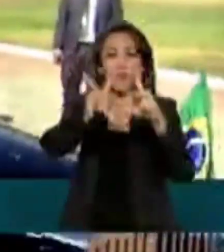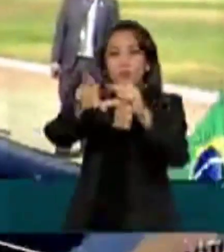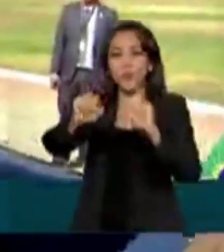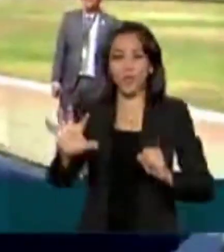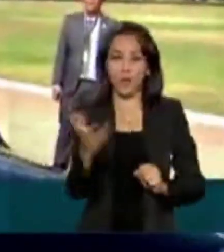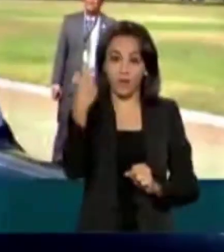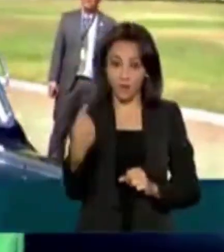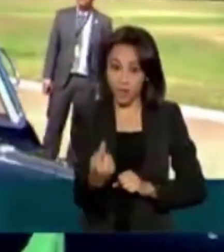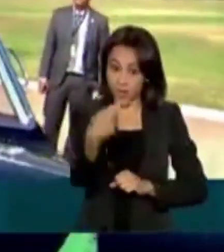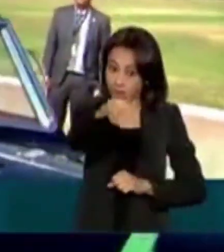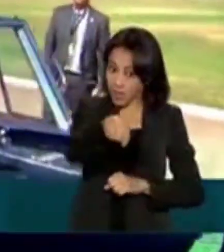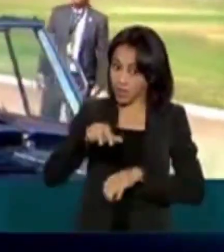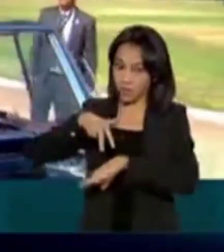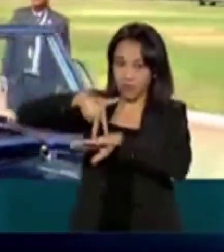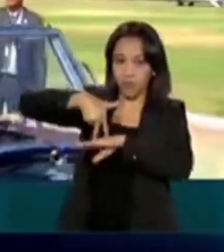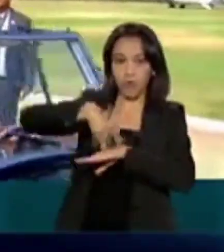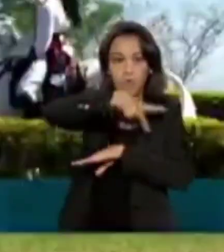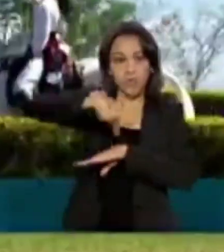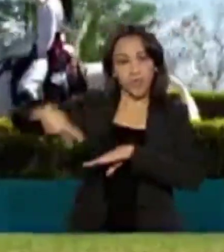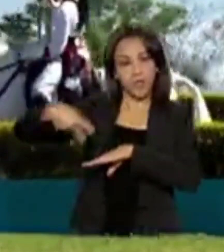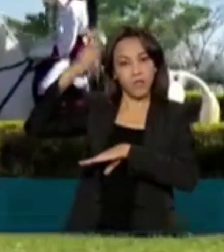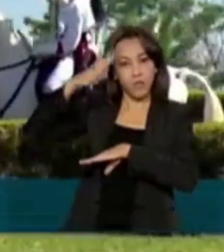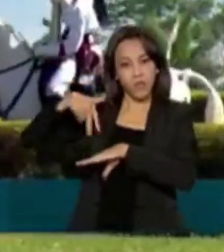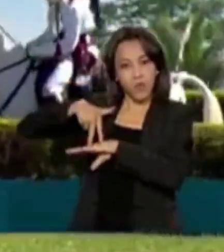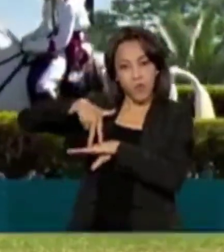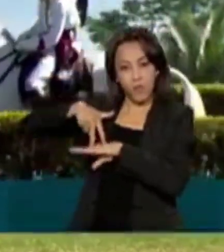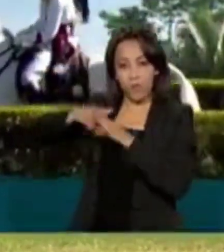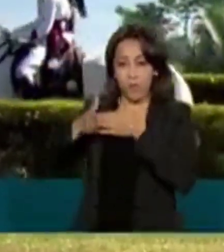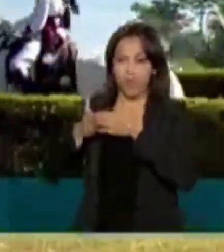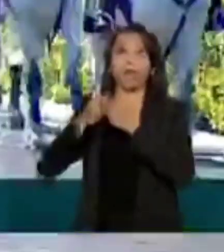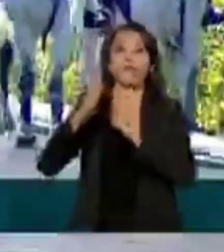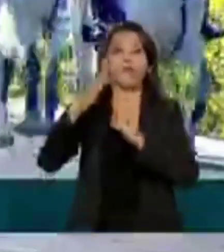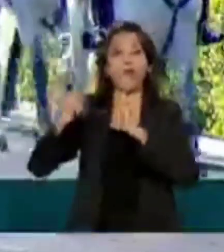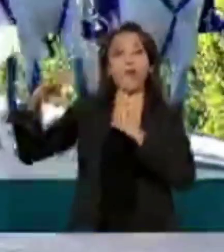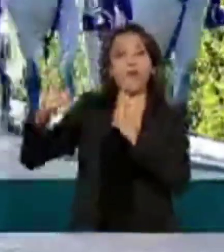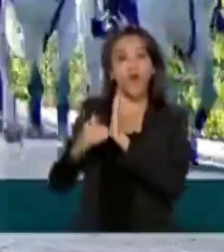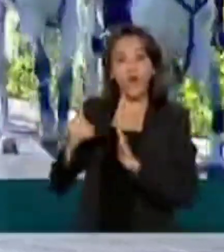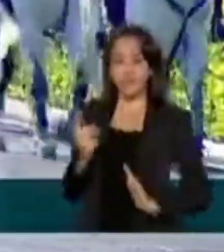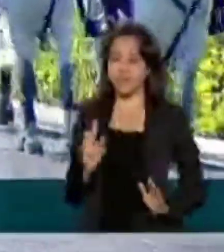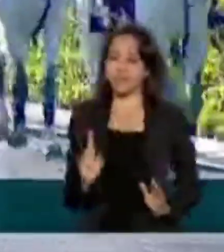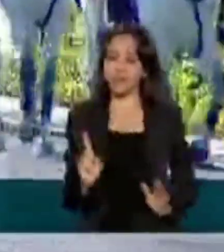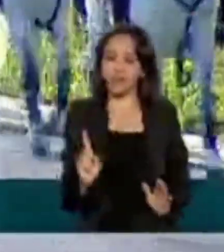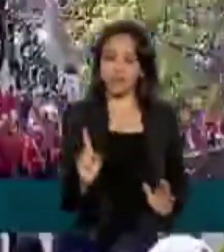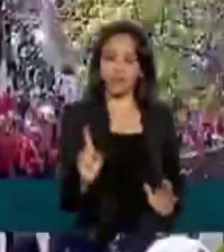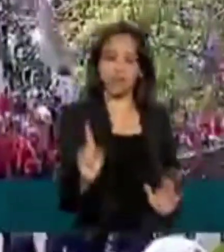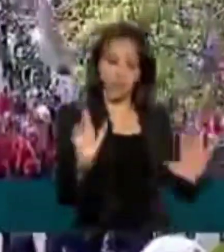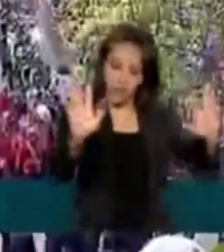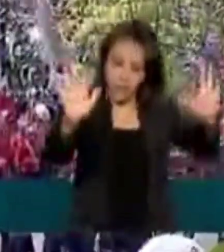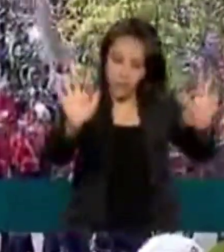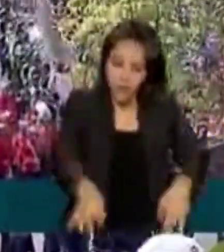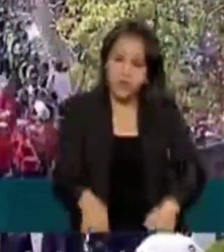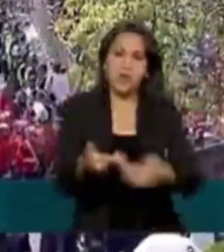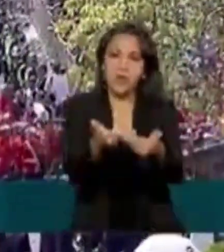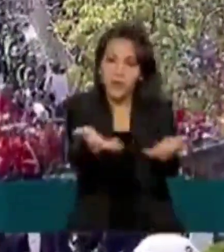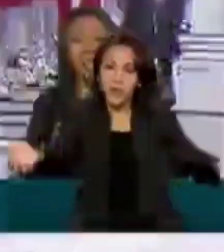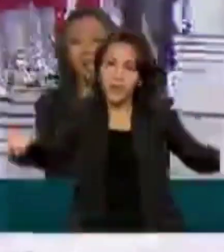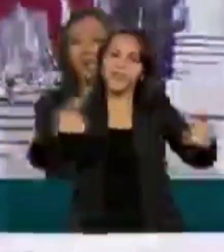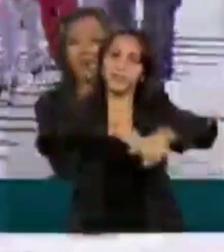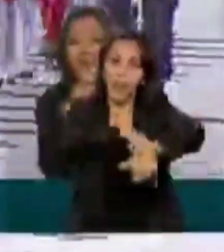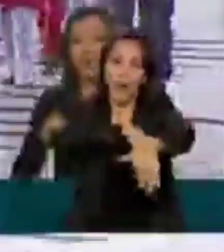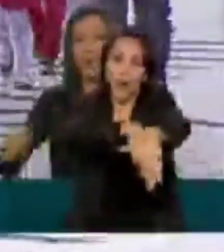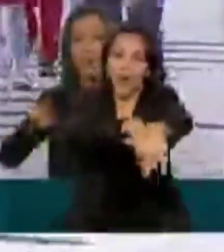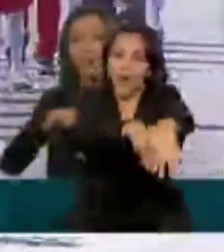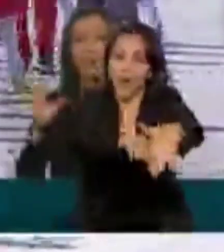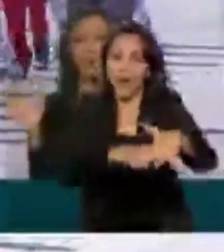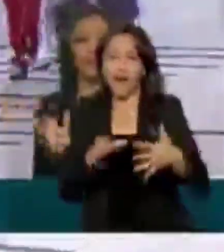desde a saída do presidente da República do Palácio da Alvorada até o final do desfile, nos diversos pontos ao longo